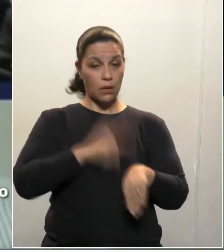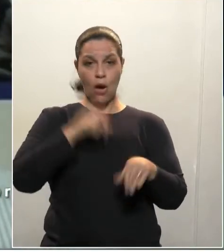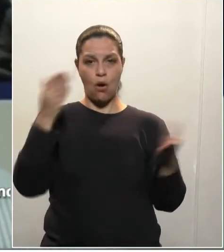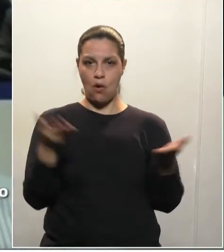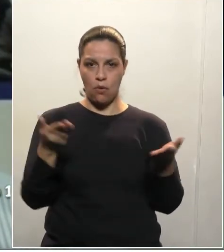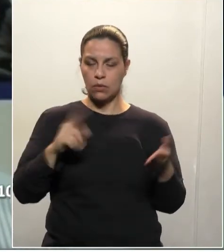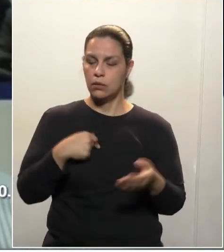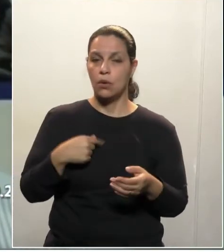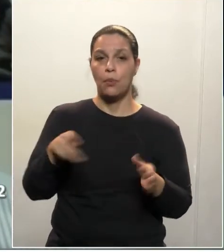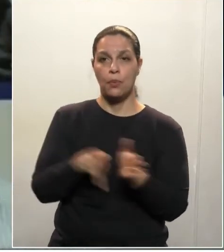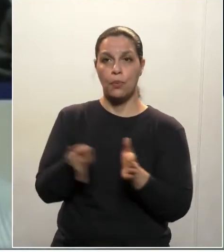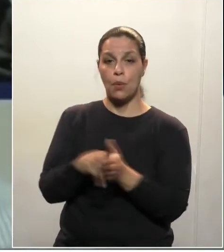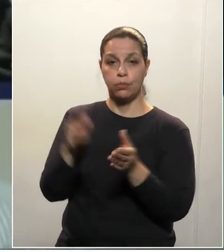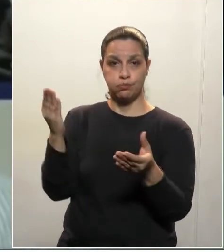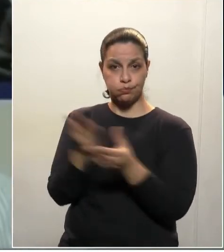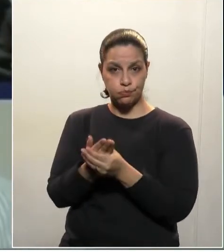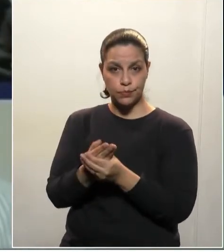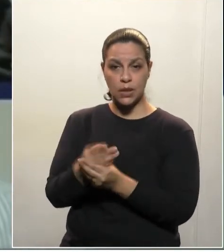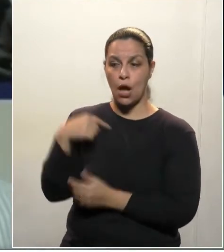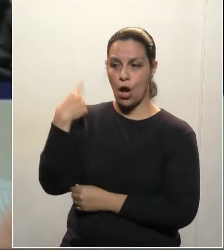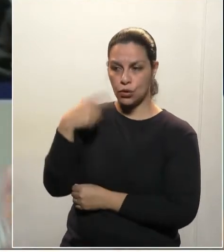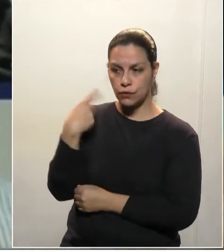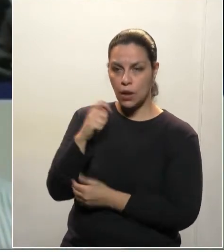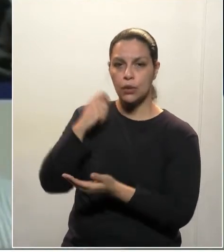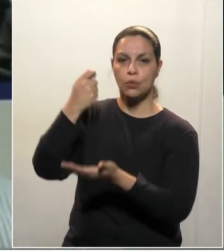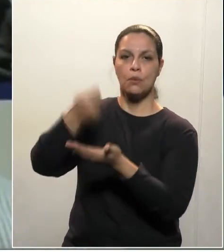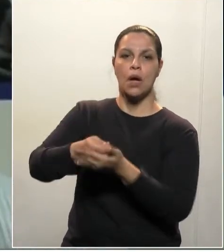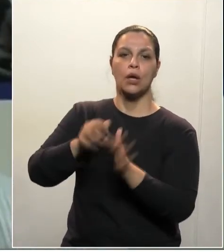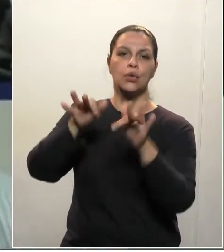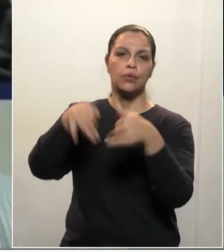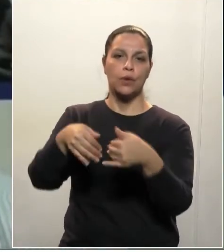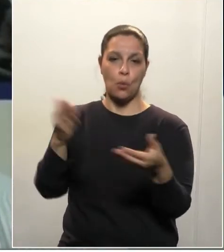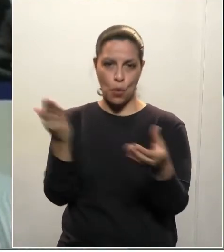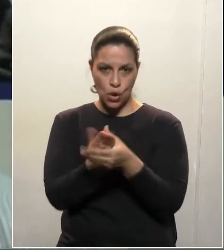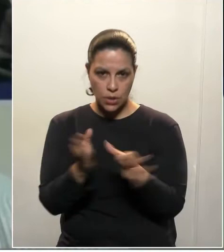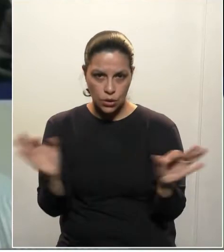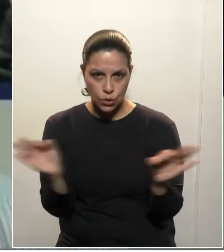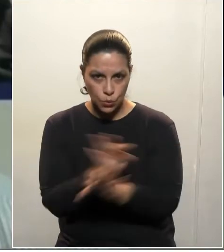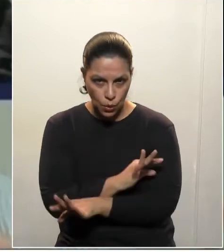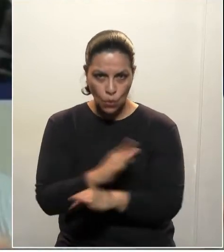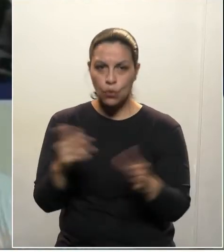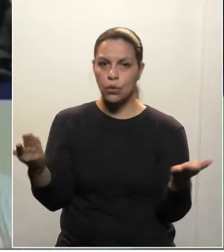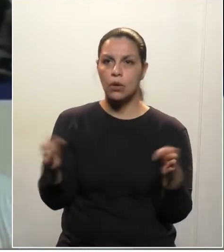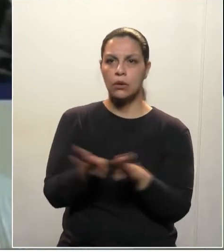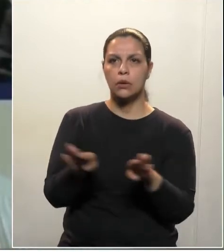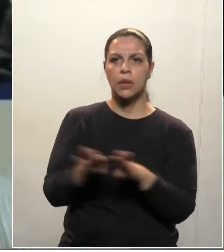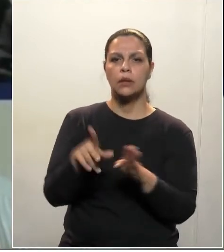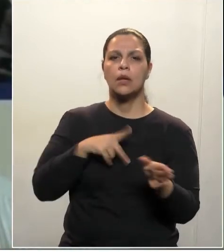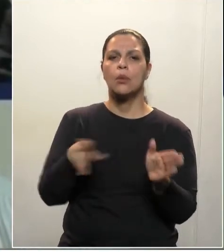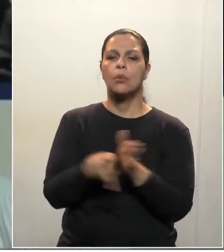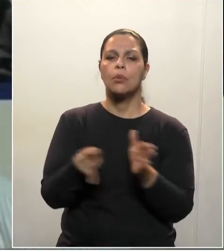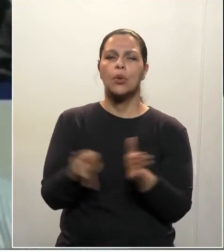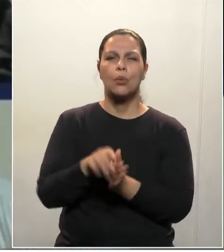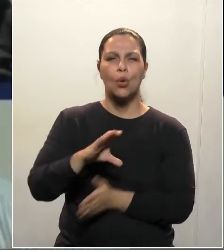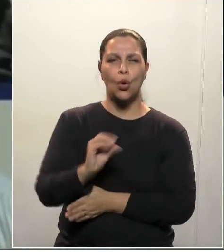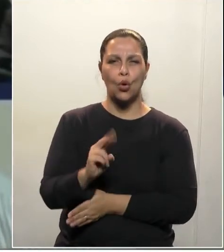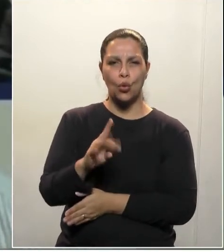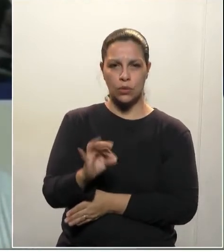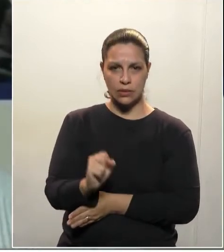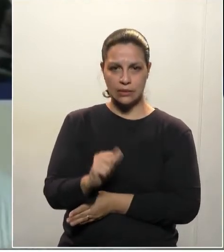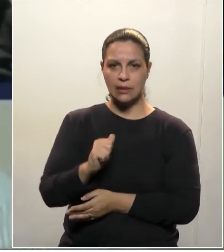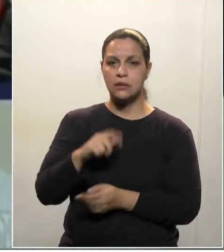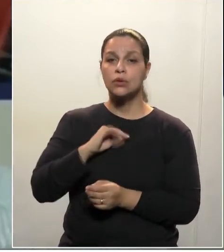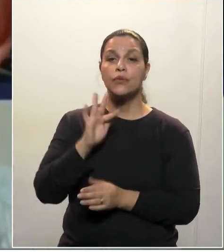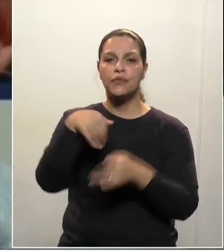feita uma execução de cobranças de honorários, para que pague apenas as custas e os emolumentos dos cartórios